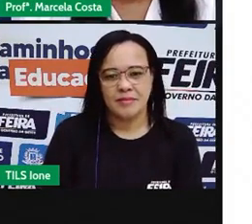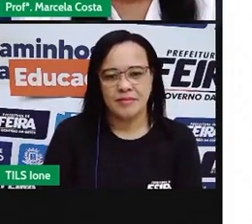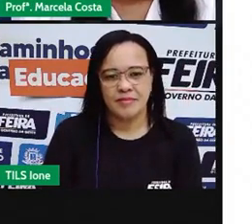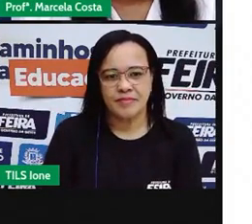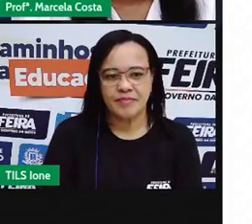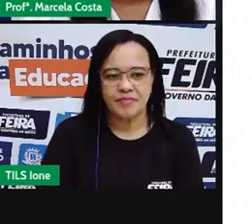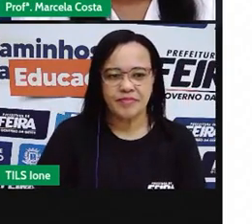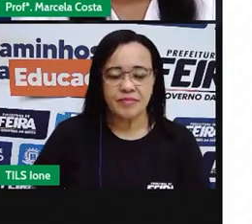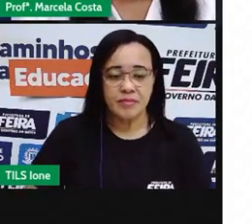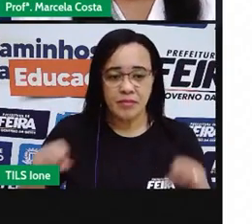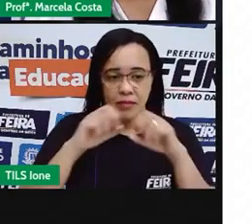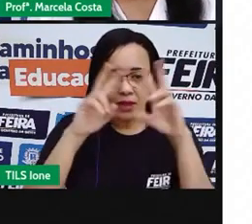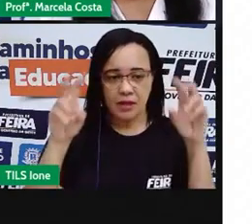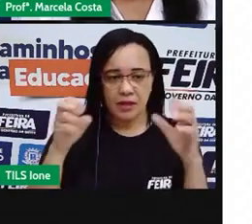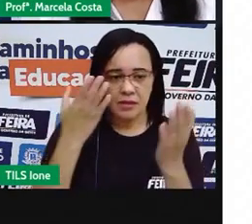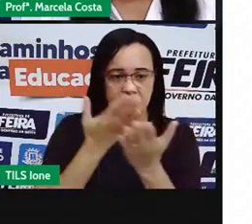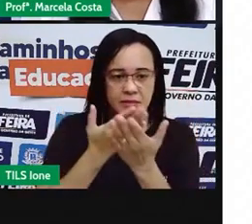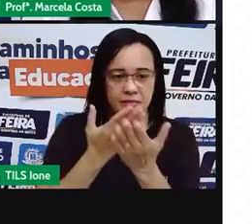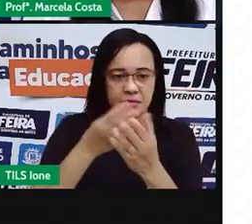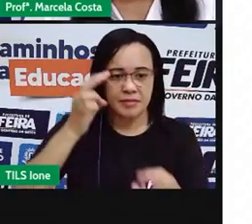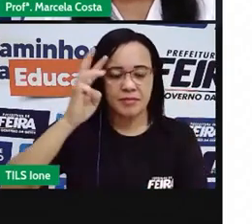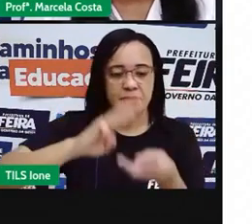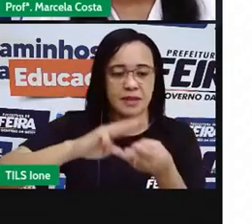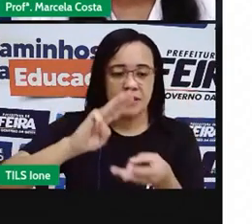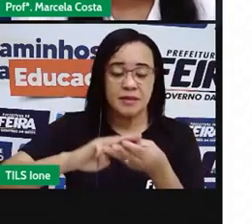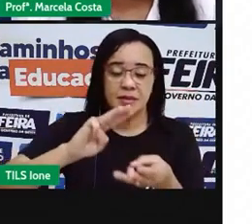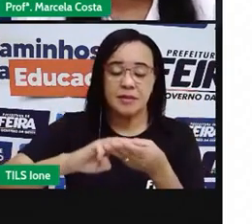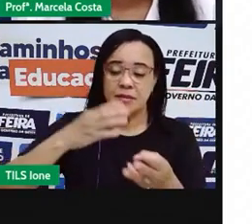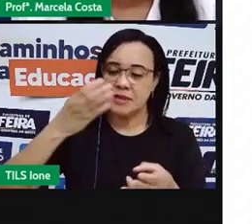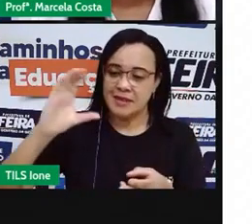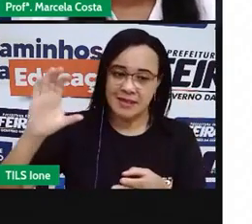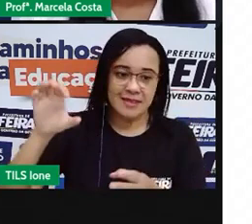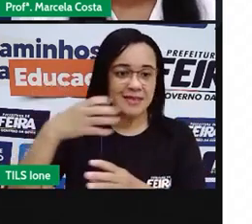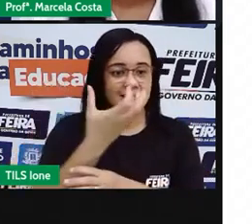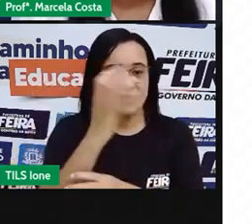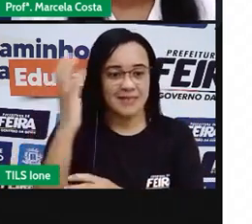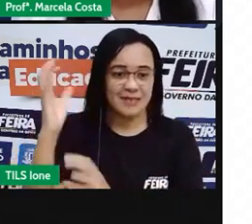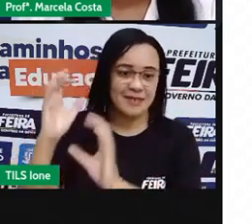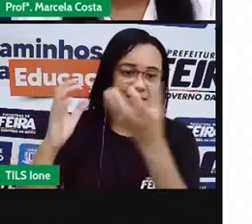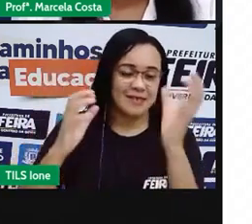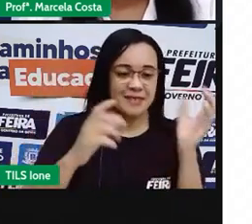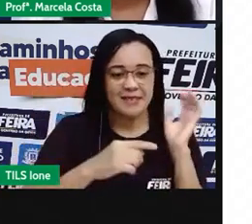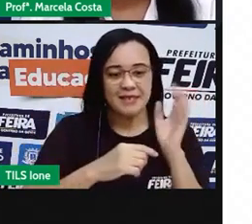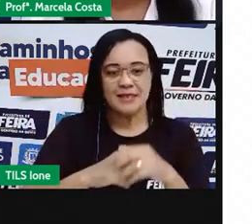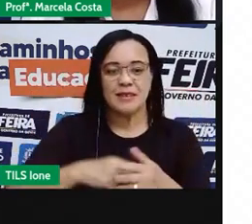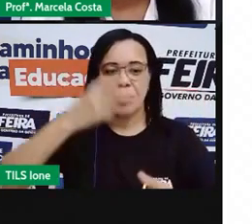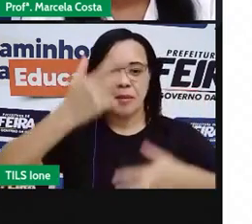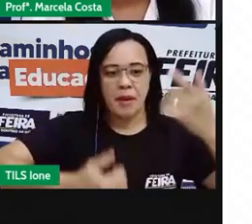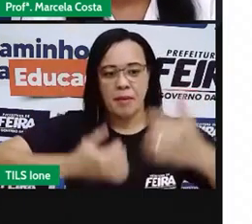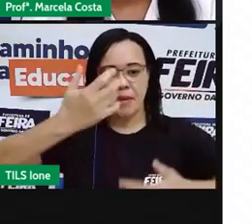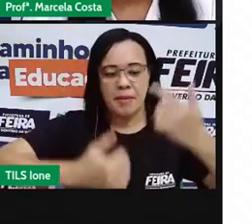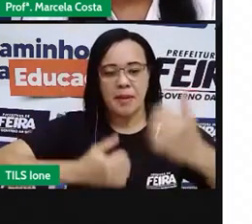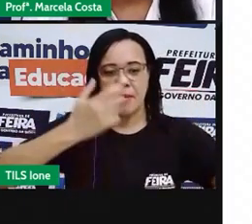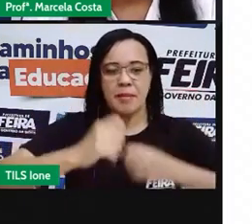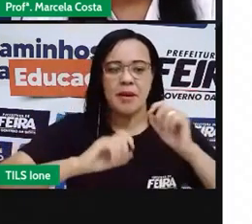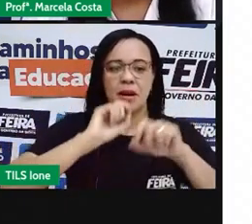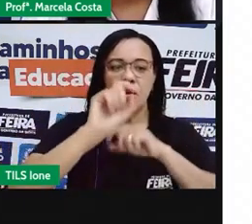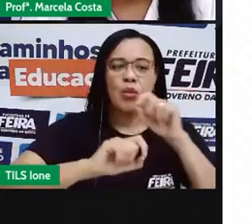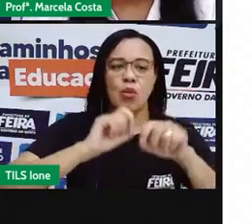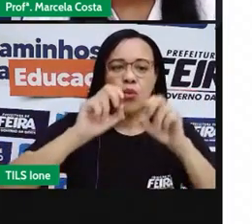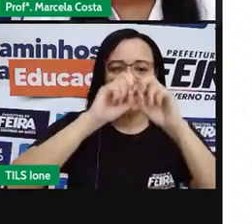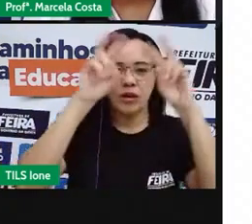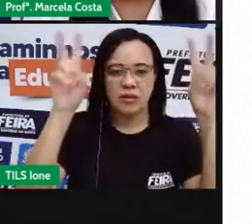Então, nessa aula, na matrimática, eu estou fazendo a presa, nós vamos falar sobre o de